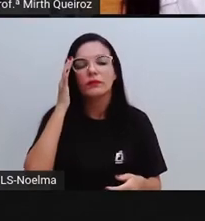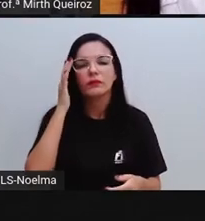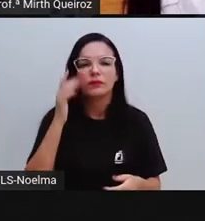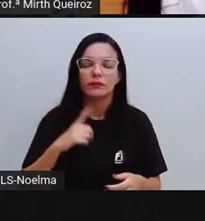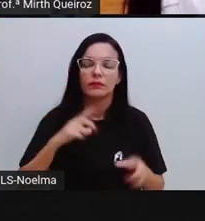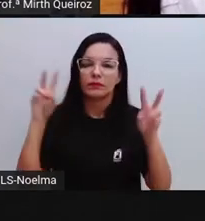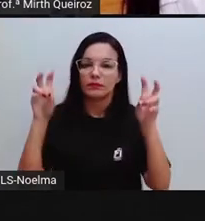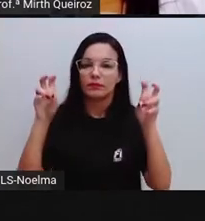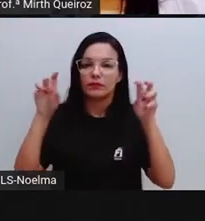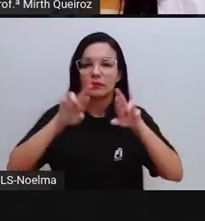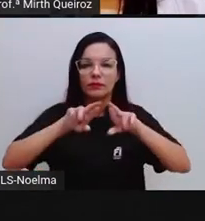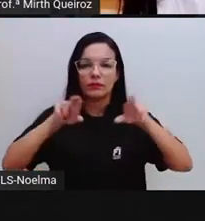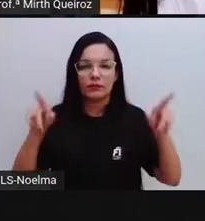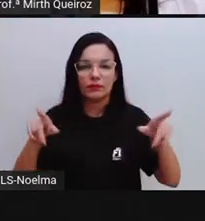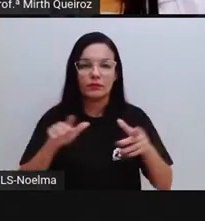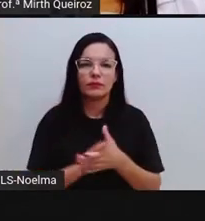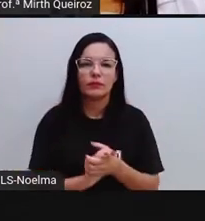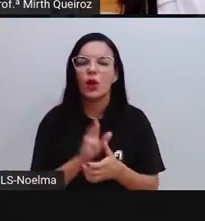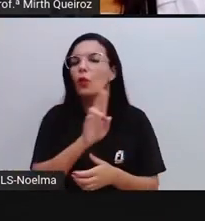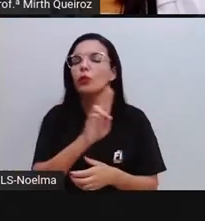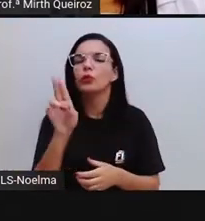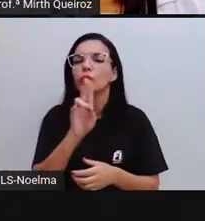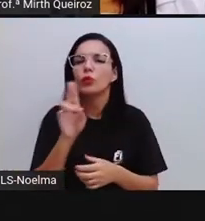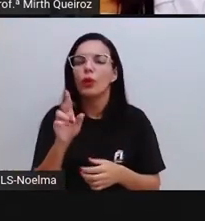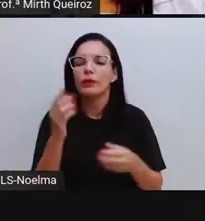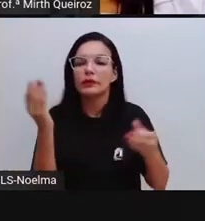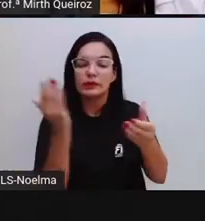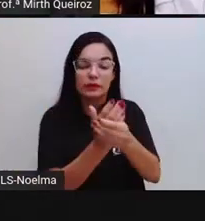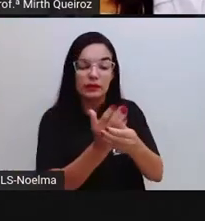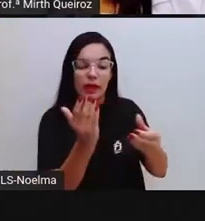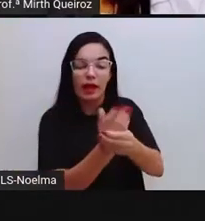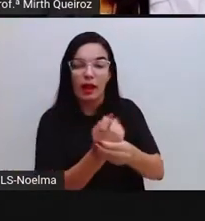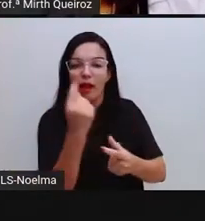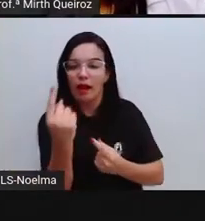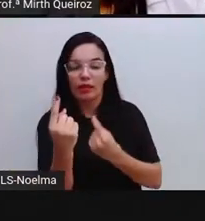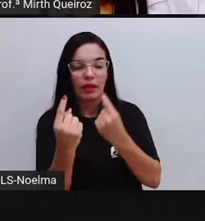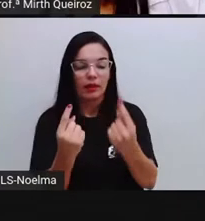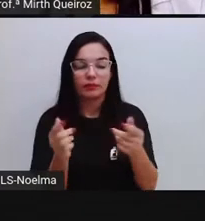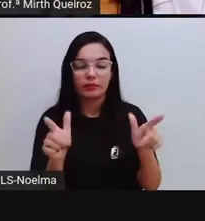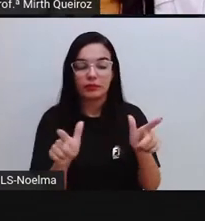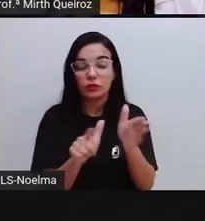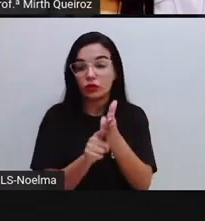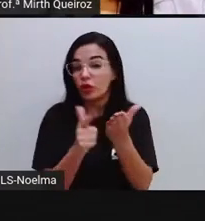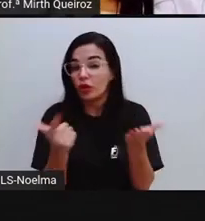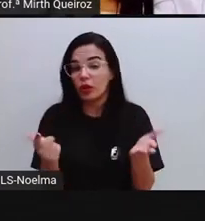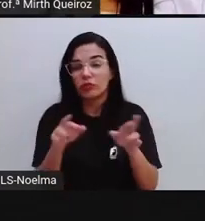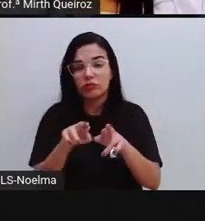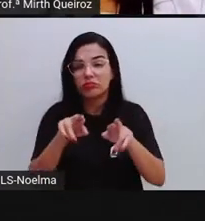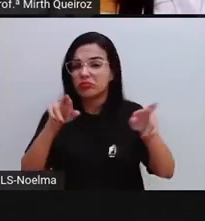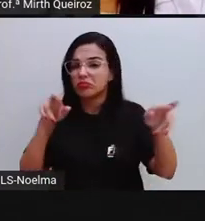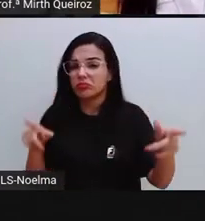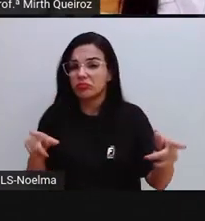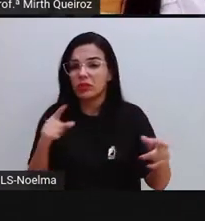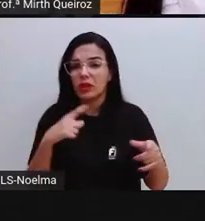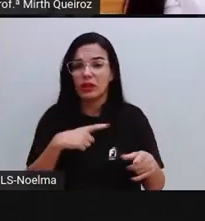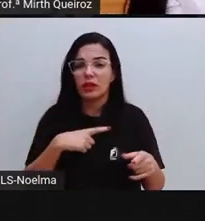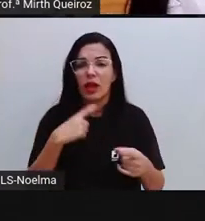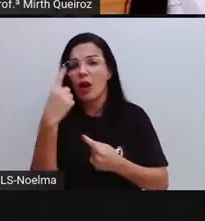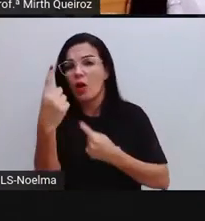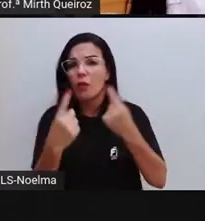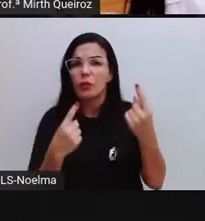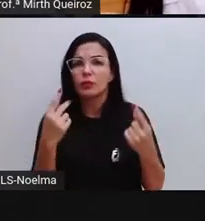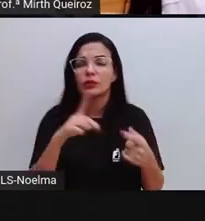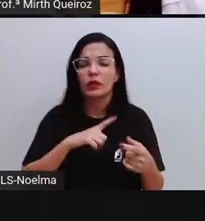diferente. O nome dos cadernos variam de um jornal para outro. Enquanto uns adotam